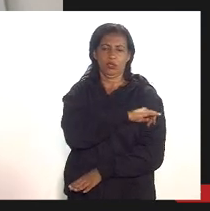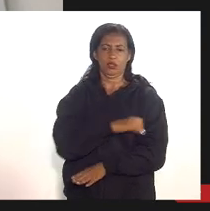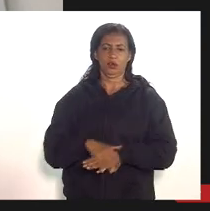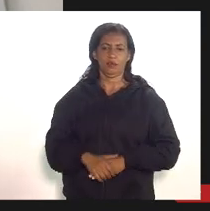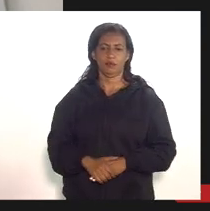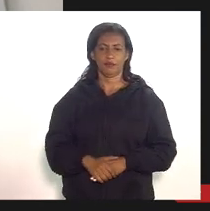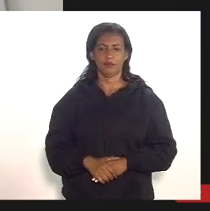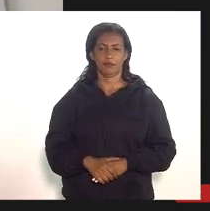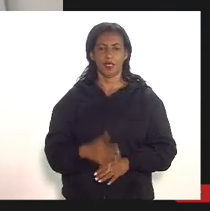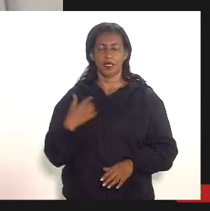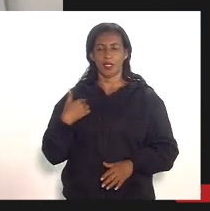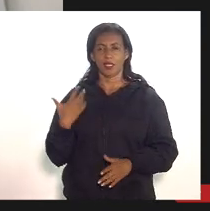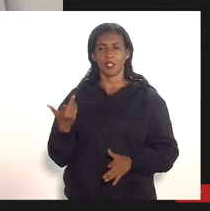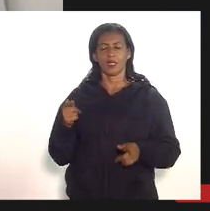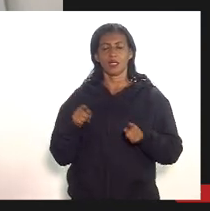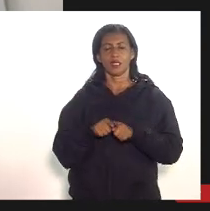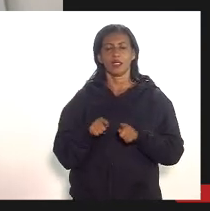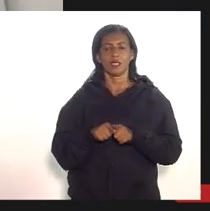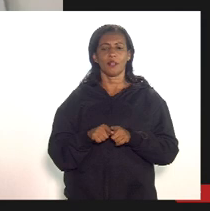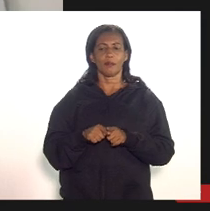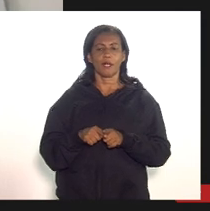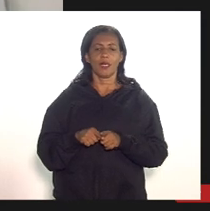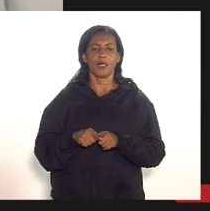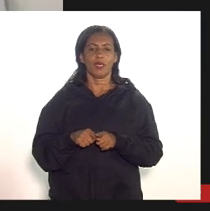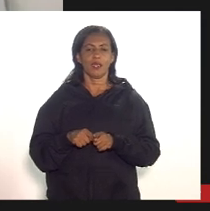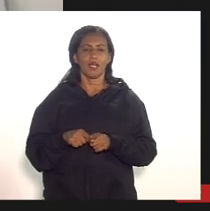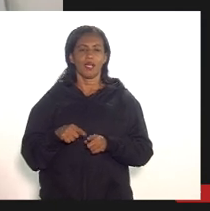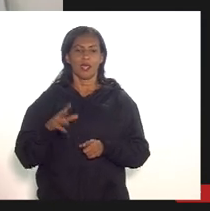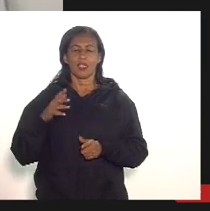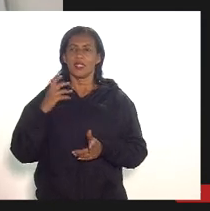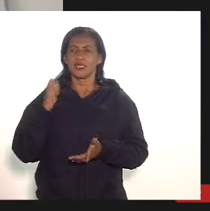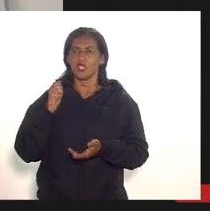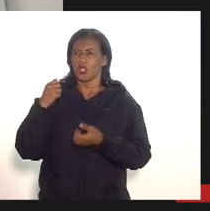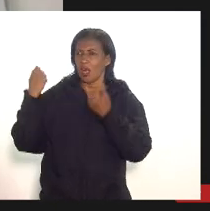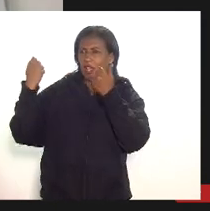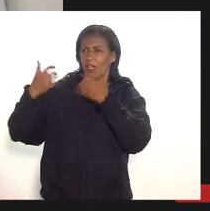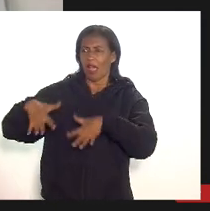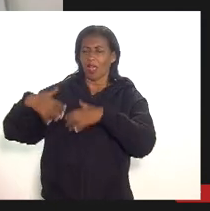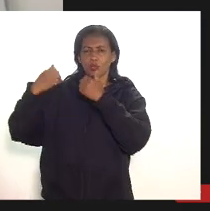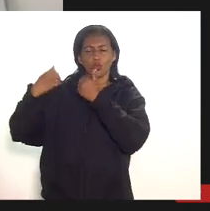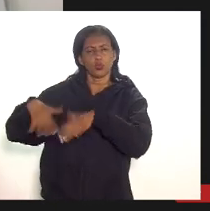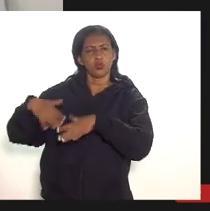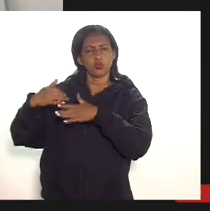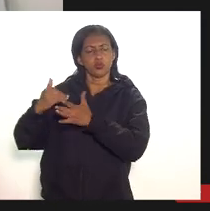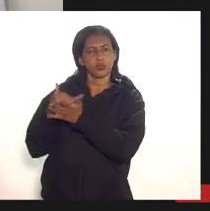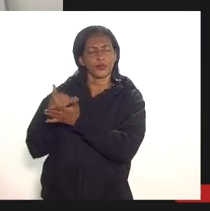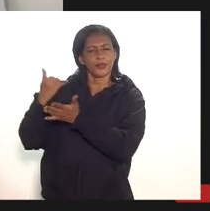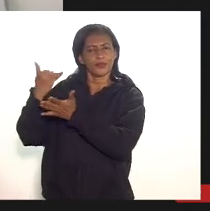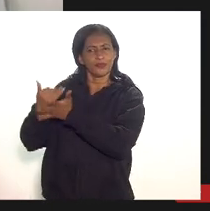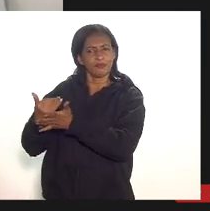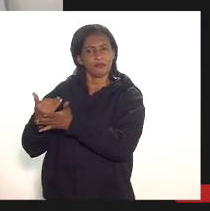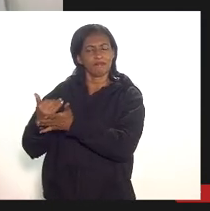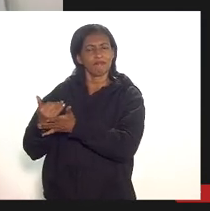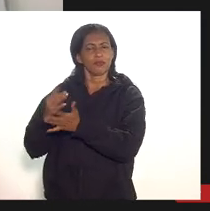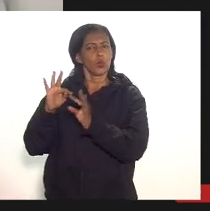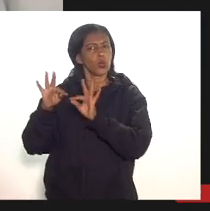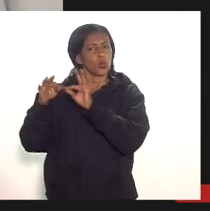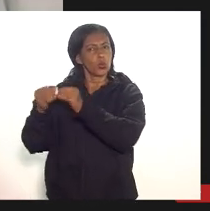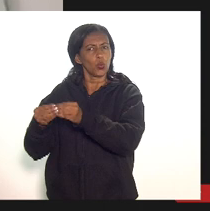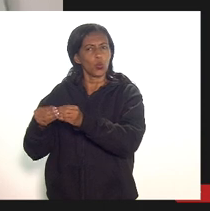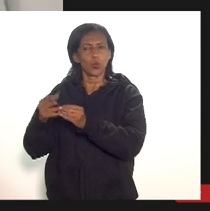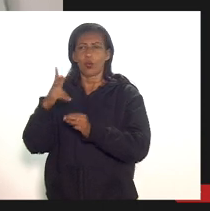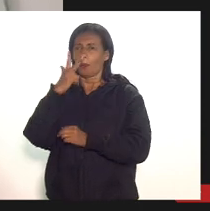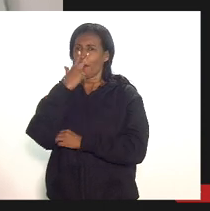aí as questões mesmo dessa provisão de gastos e dos gastos efetivamente realizados né me